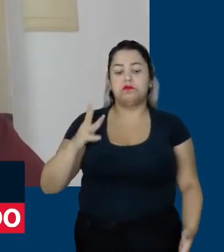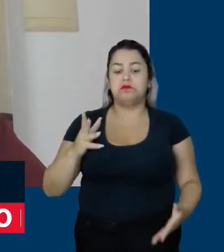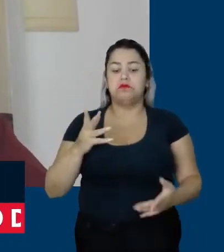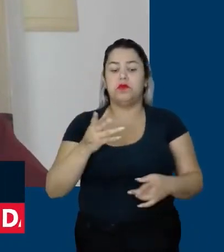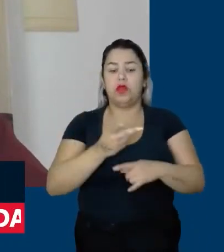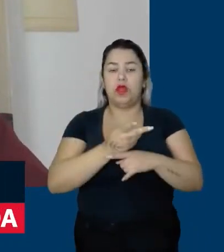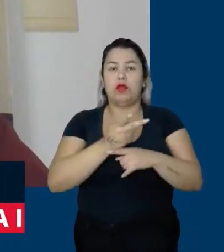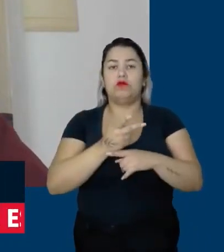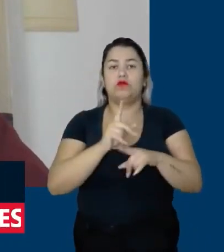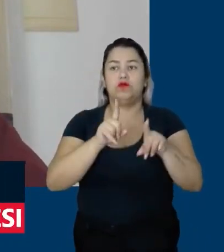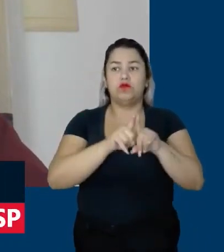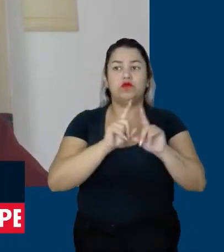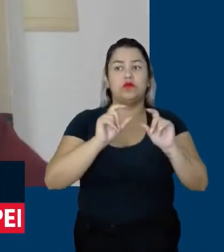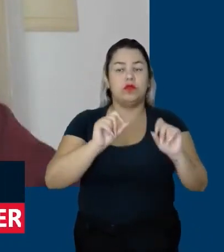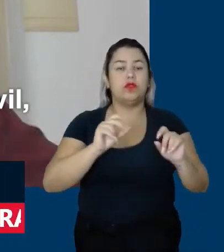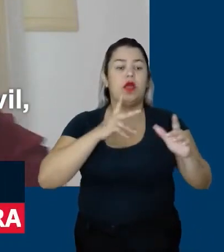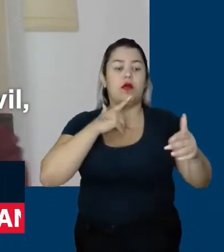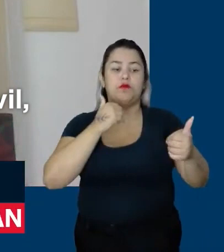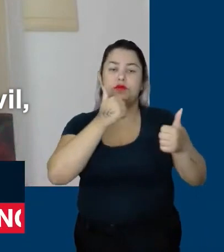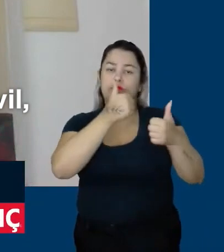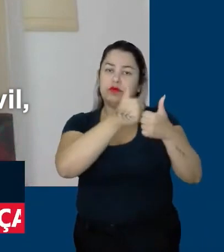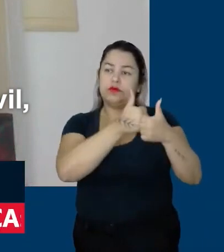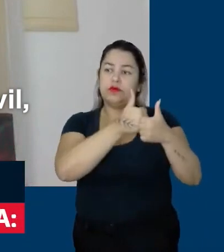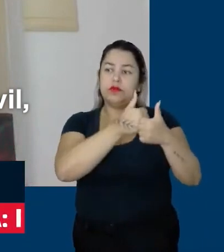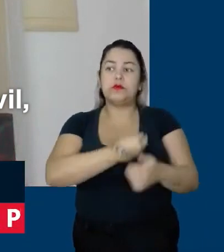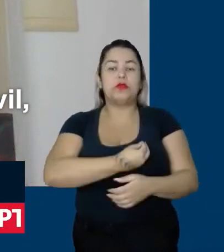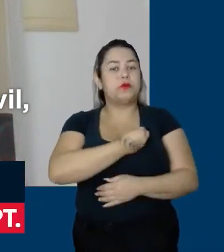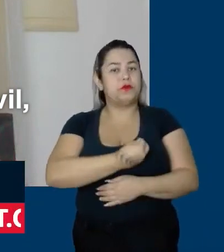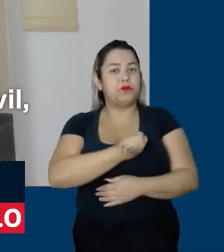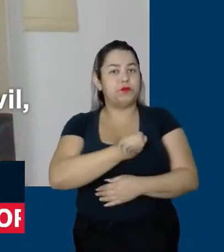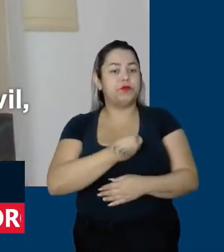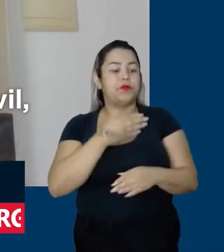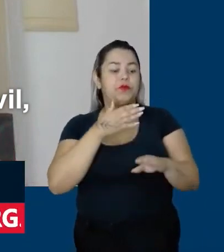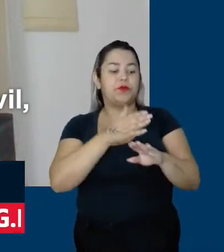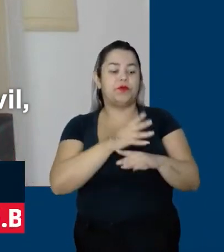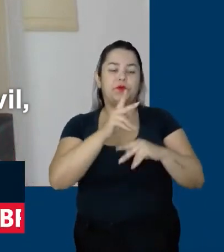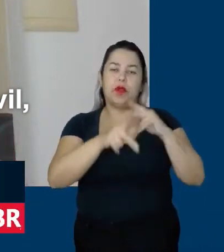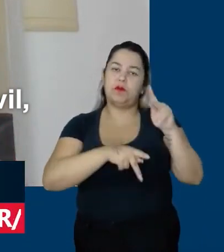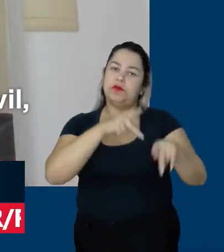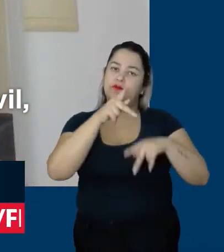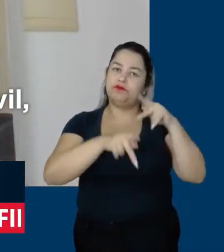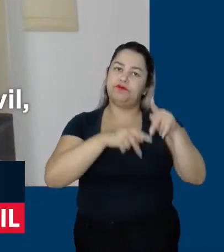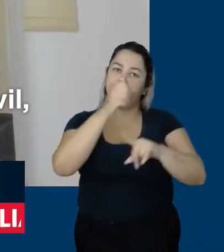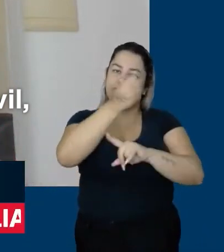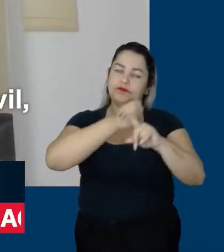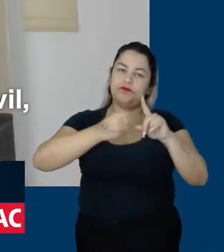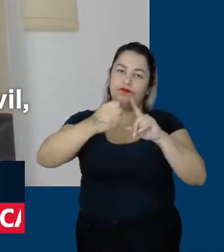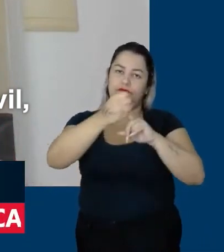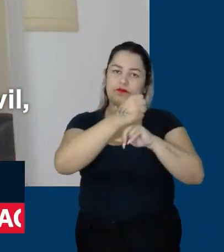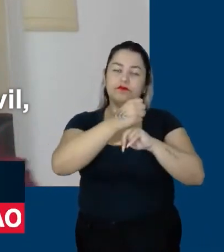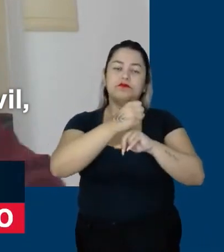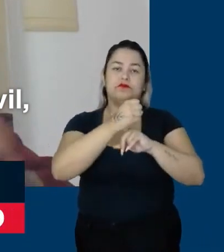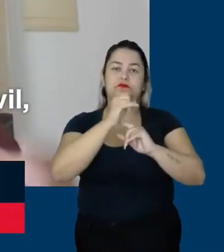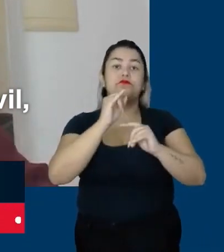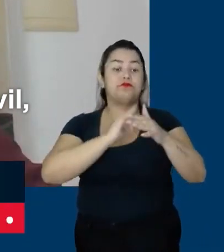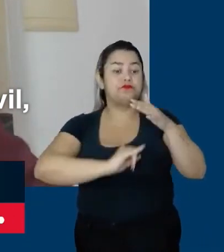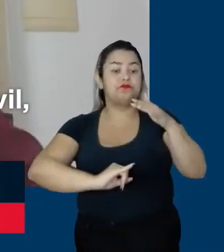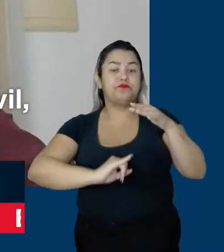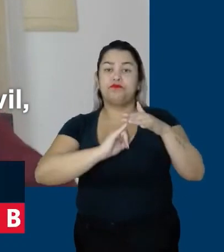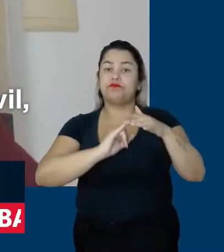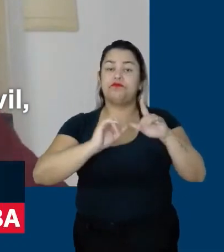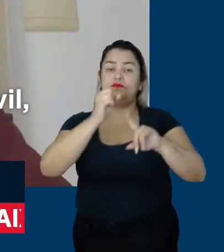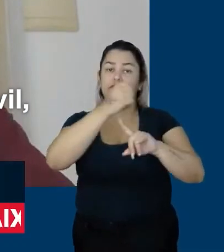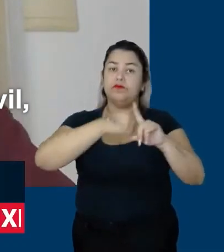desse processo, dessa aproximação e da participação direta da população, da sociedade, das entidades, da